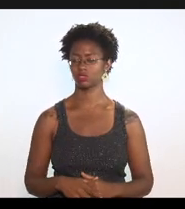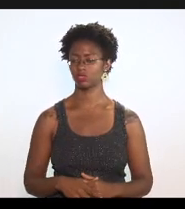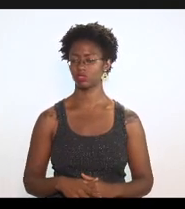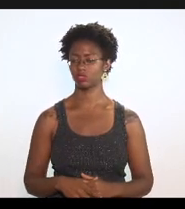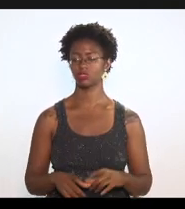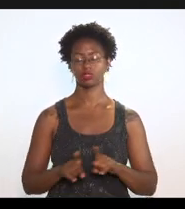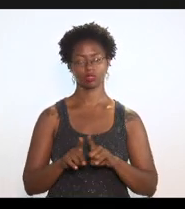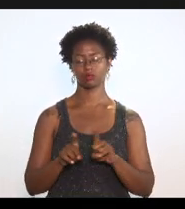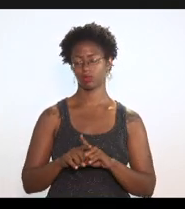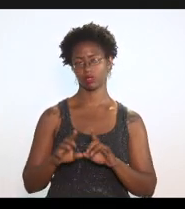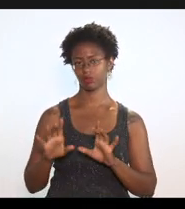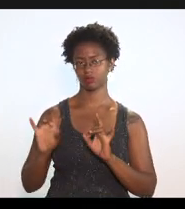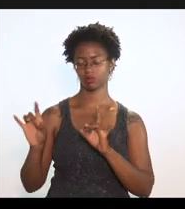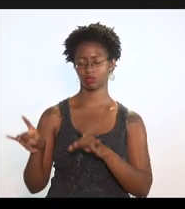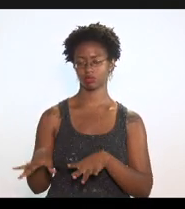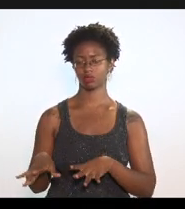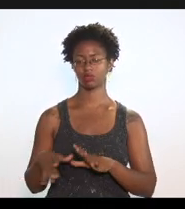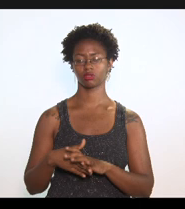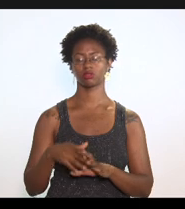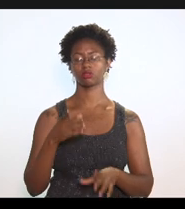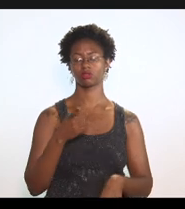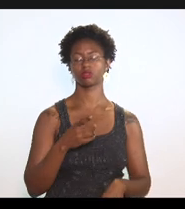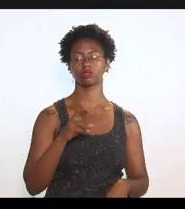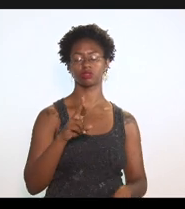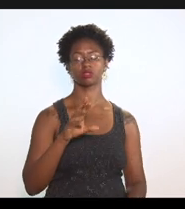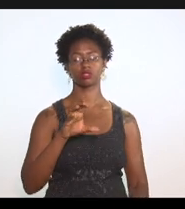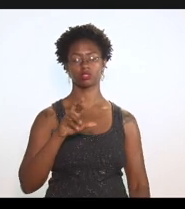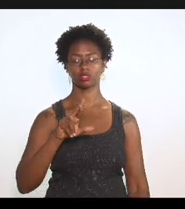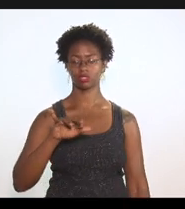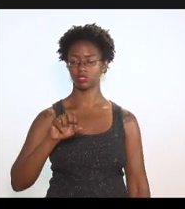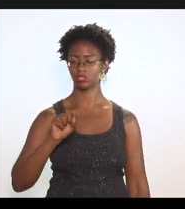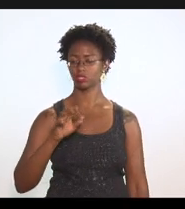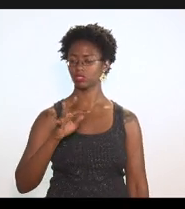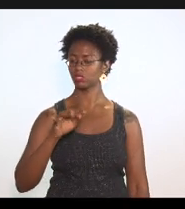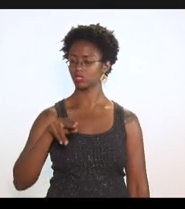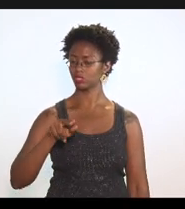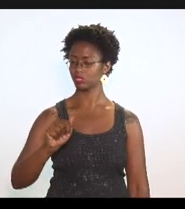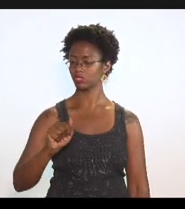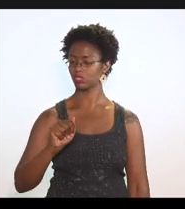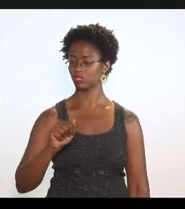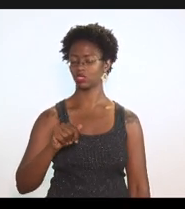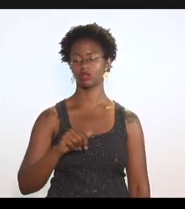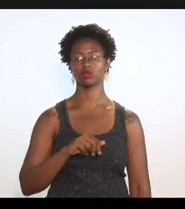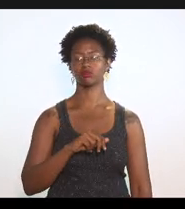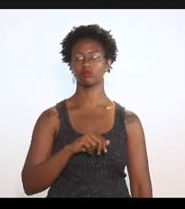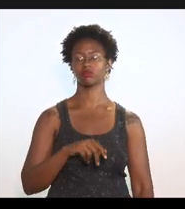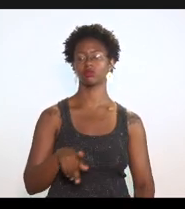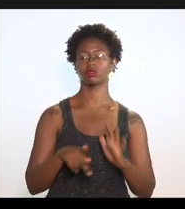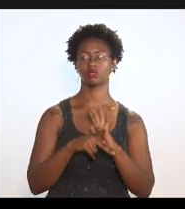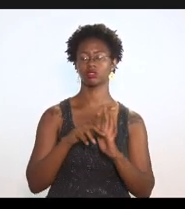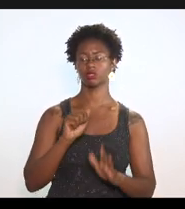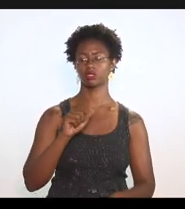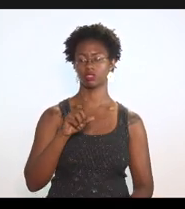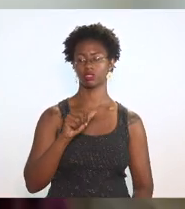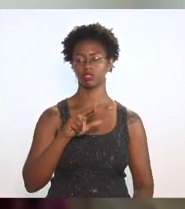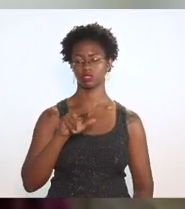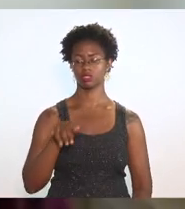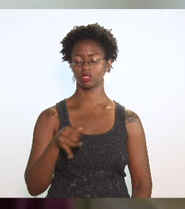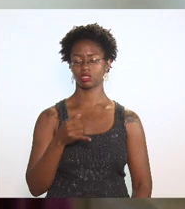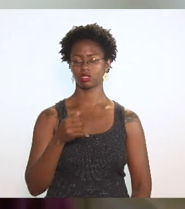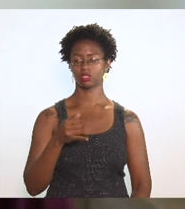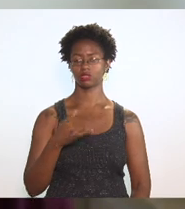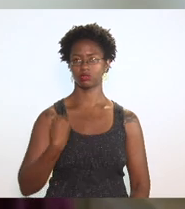ausentou para a doutora Cristina Serqueira da Adérgia está presente